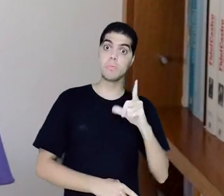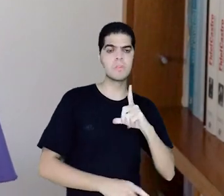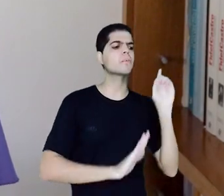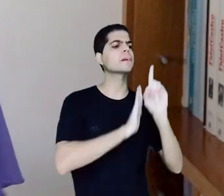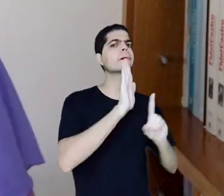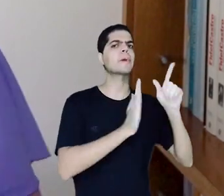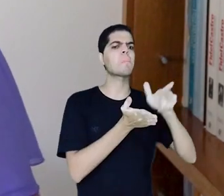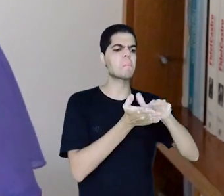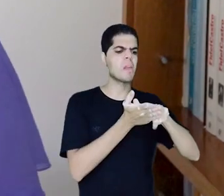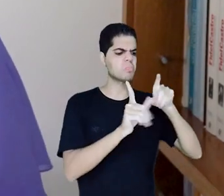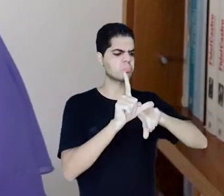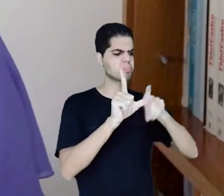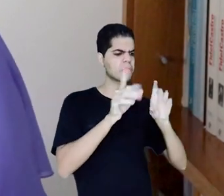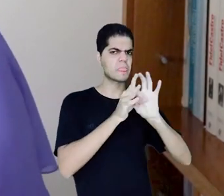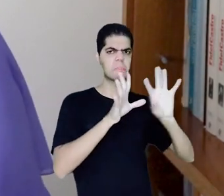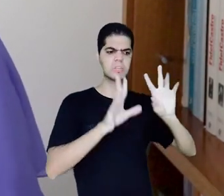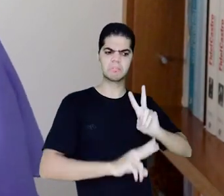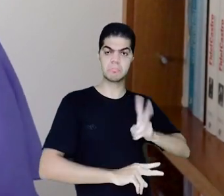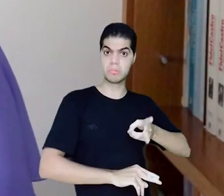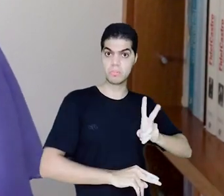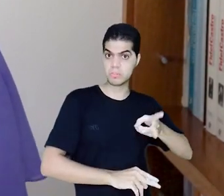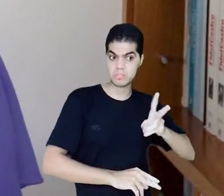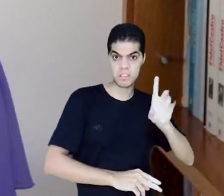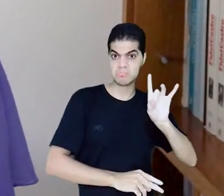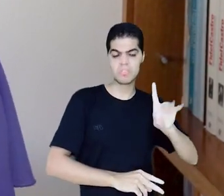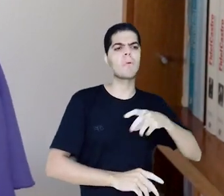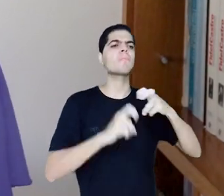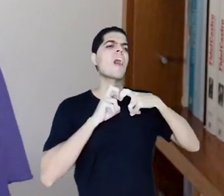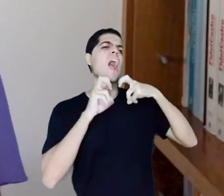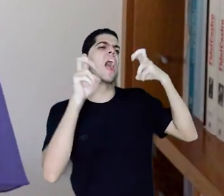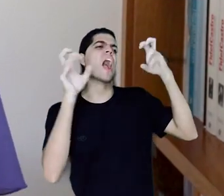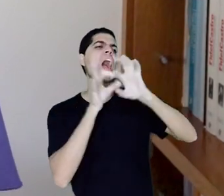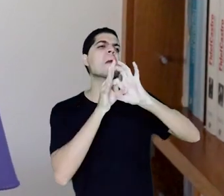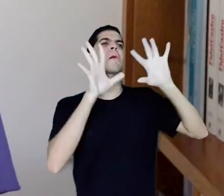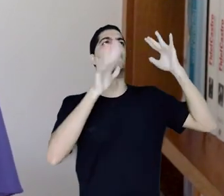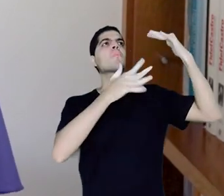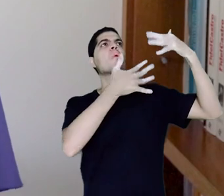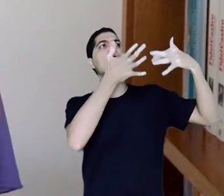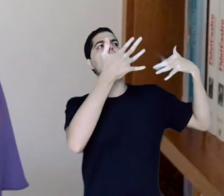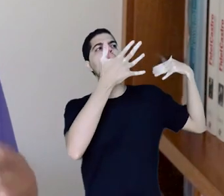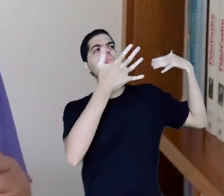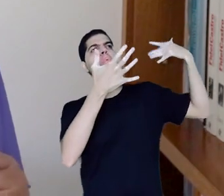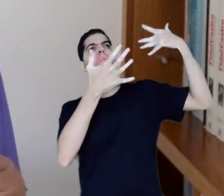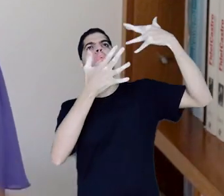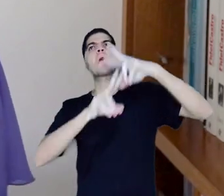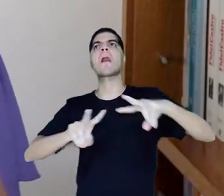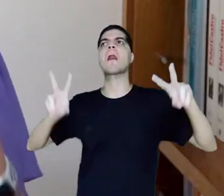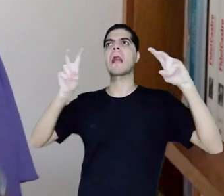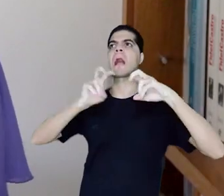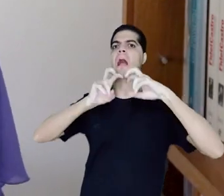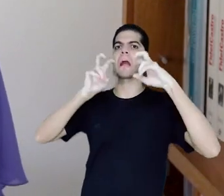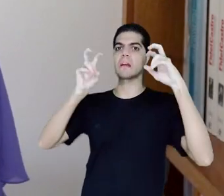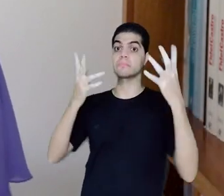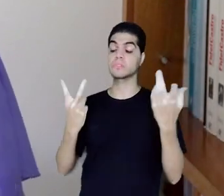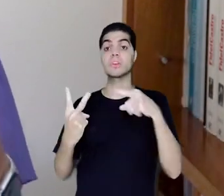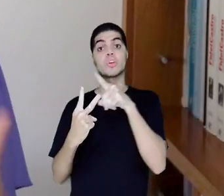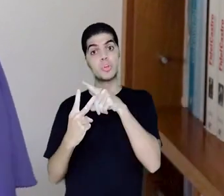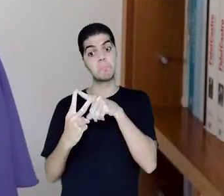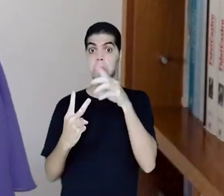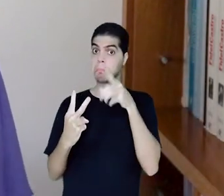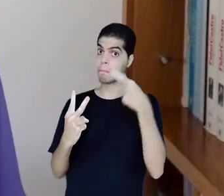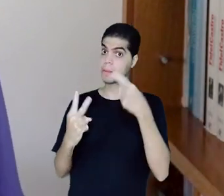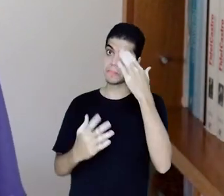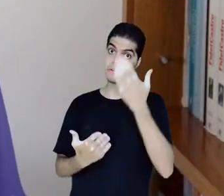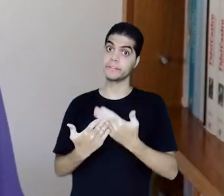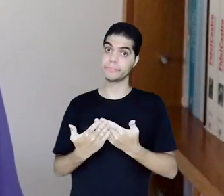independência continuar sendo apenas um grito há dois séculos parado no ar. Eu acredito na